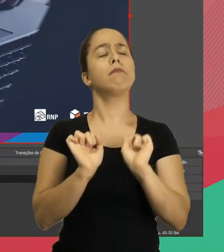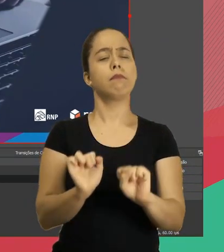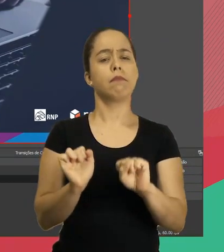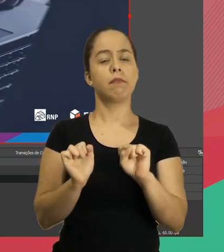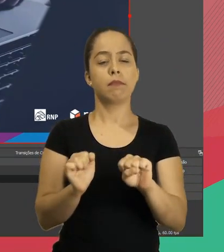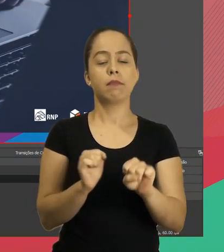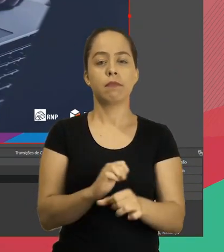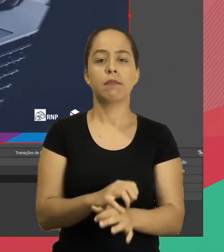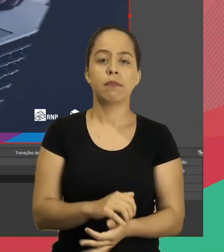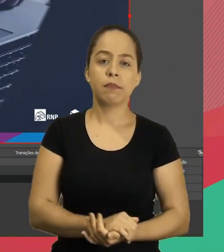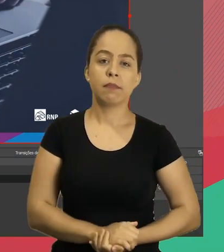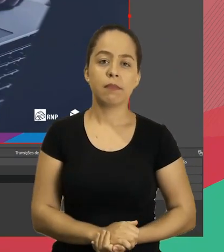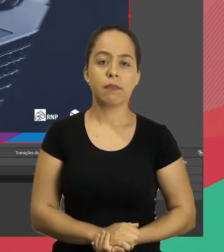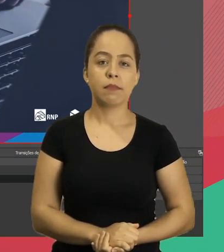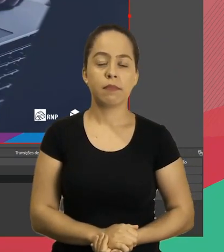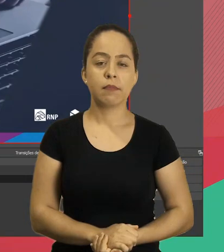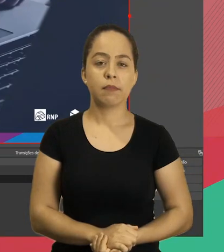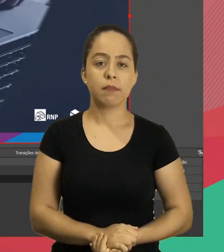Aí podemos deixar assim.